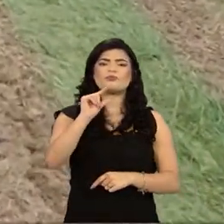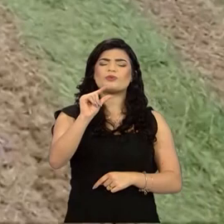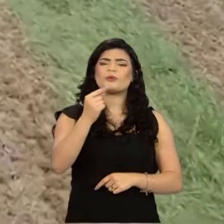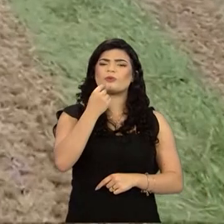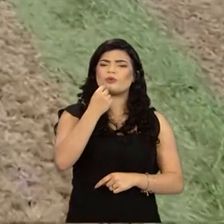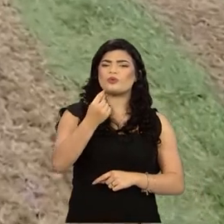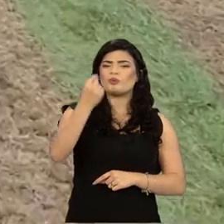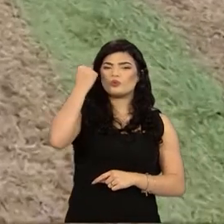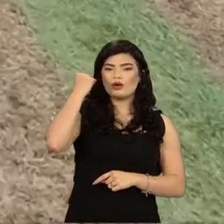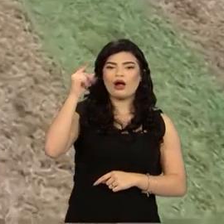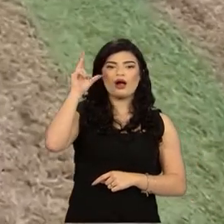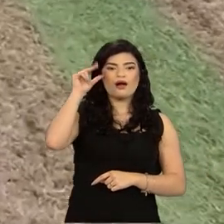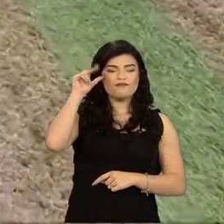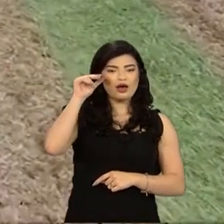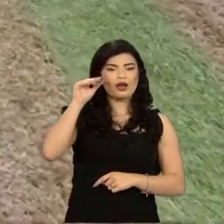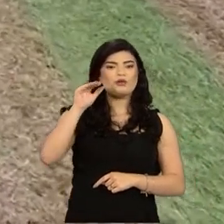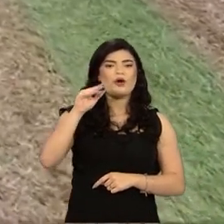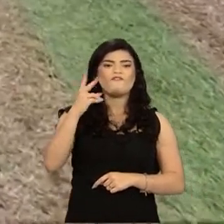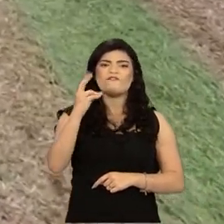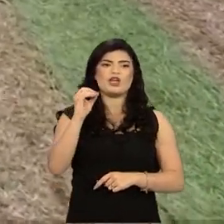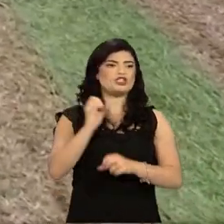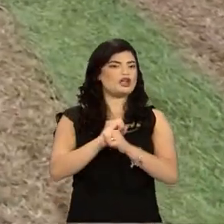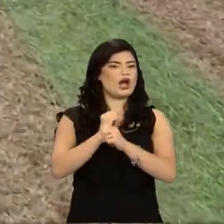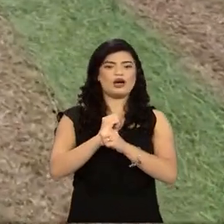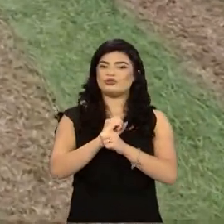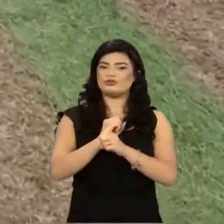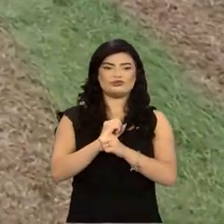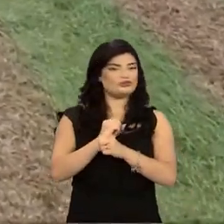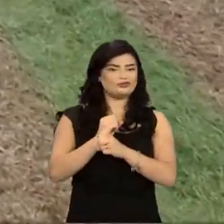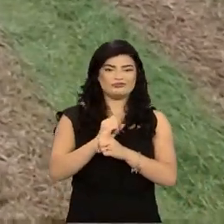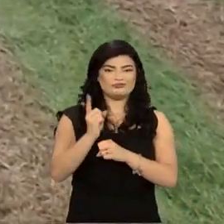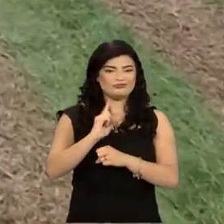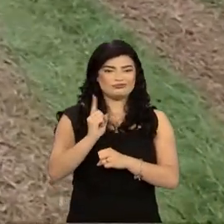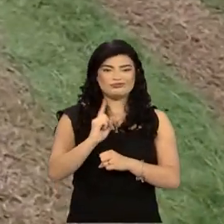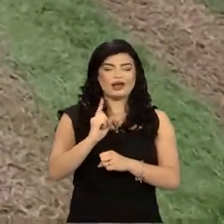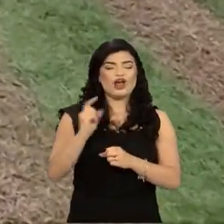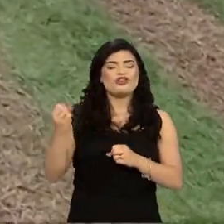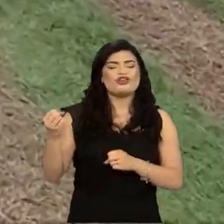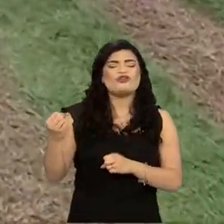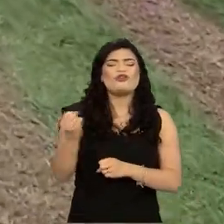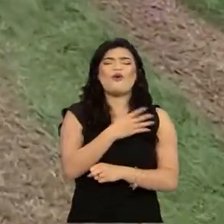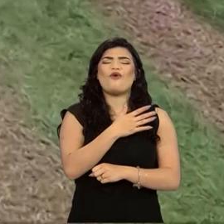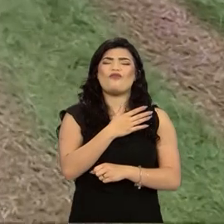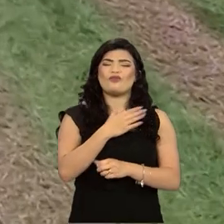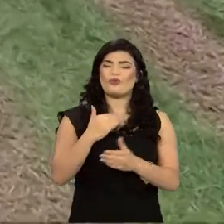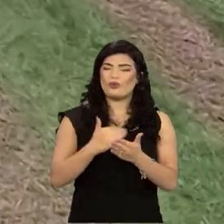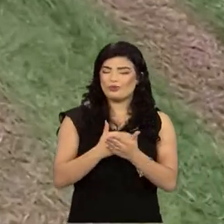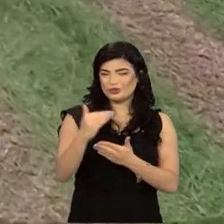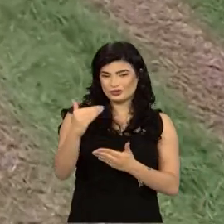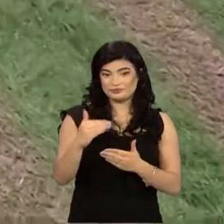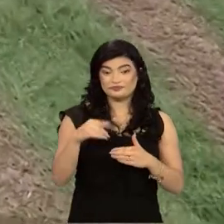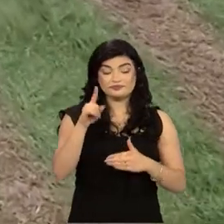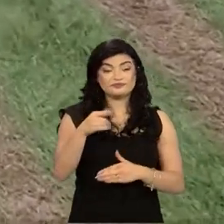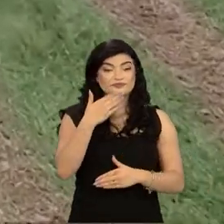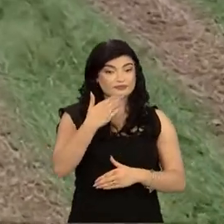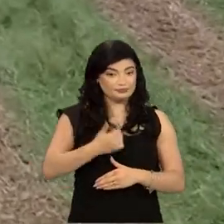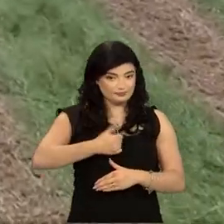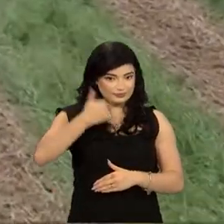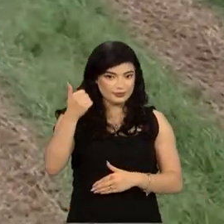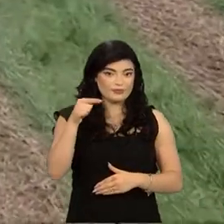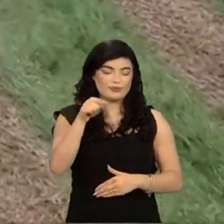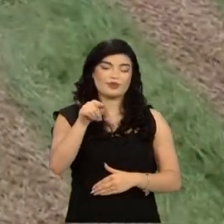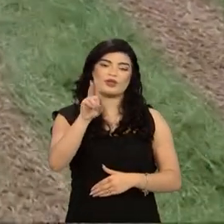usando nos cavalos isso. Não faz mais do que 20 anos que nós começamos usando o pré-secado nos cavalos. É melhor usar